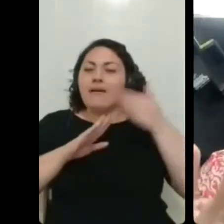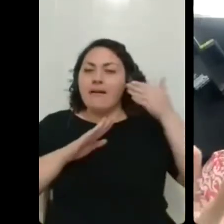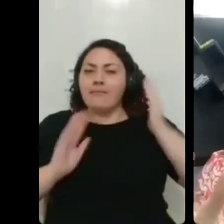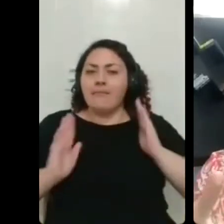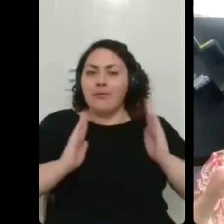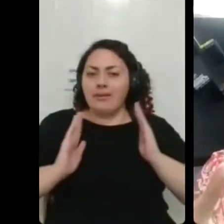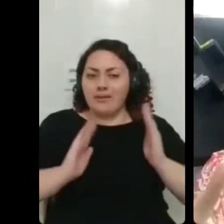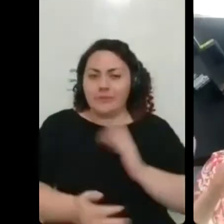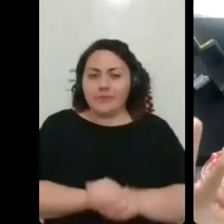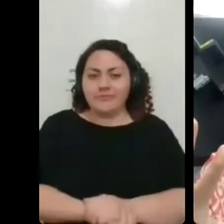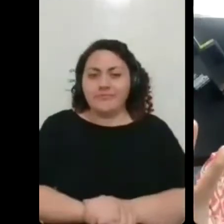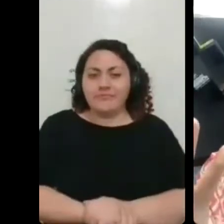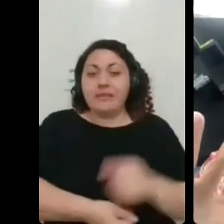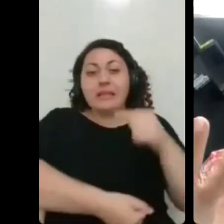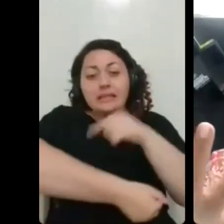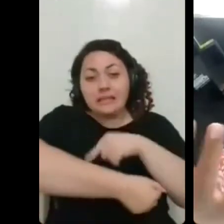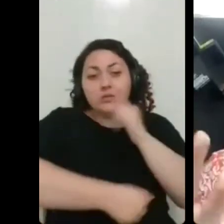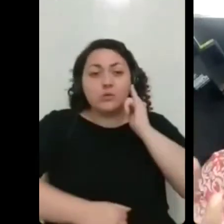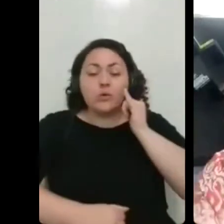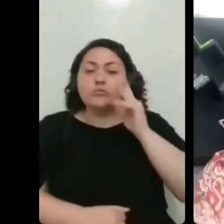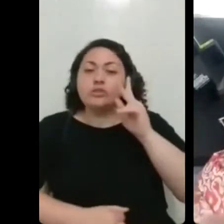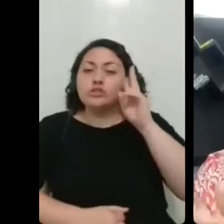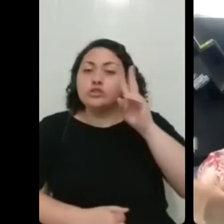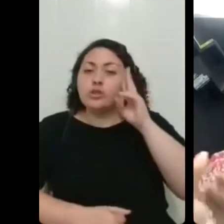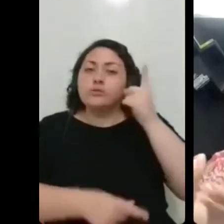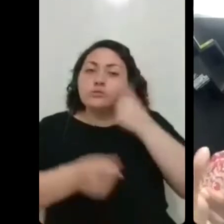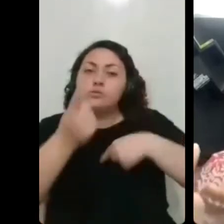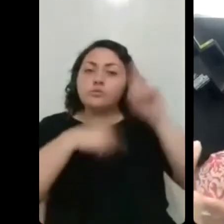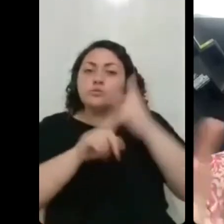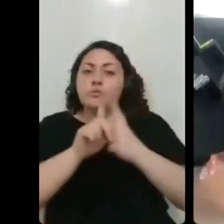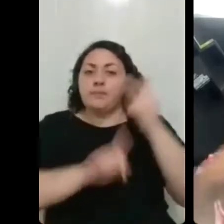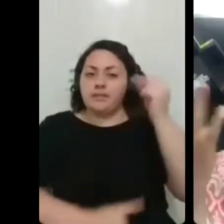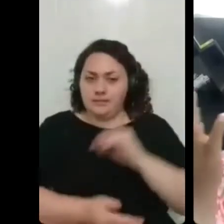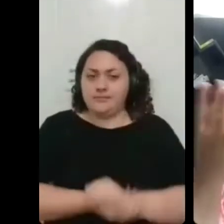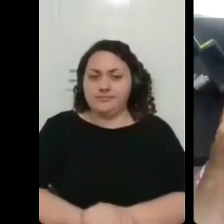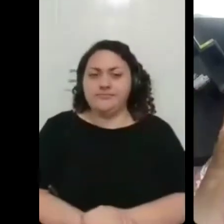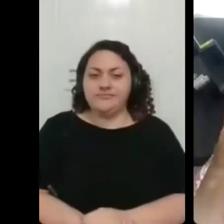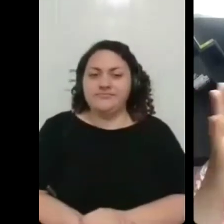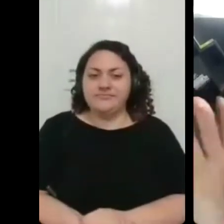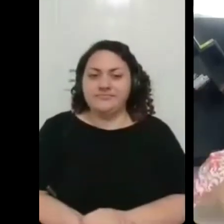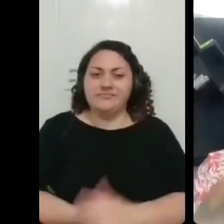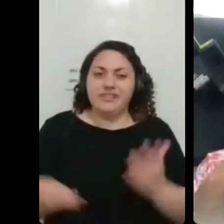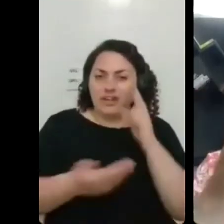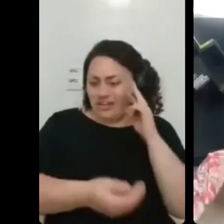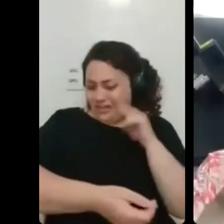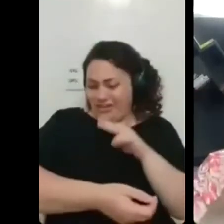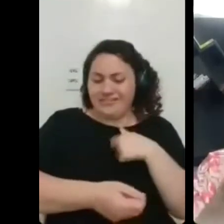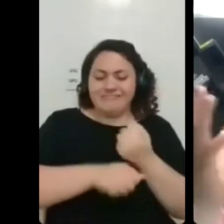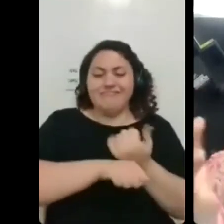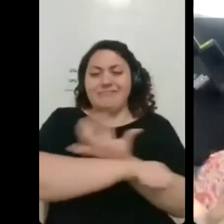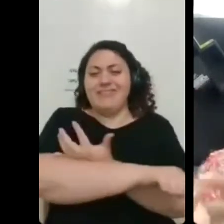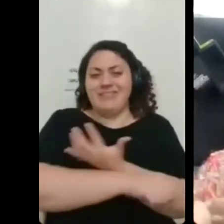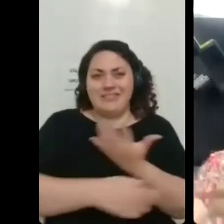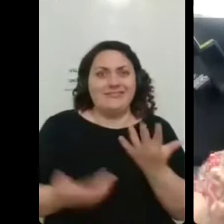contar é uma história de superação então eu tava falando pra ela agora já me emociono porque na hora eu